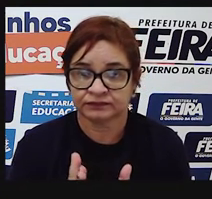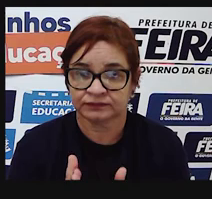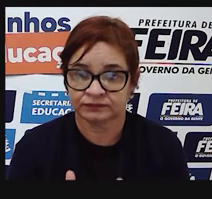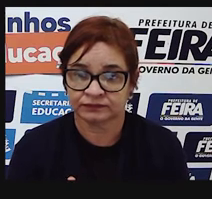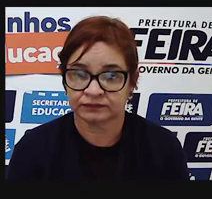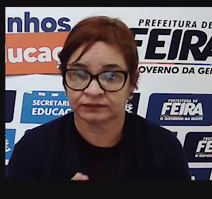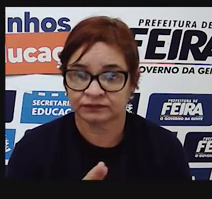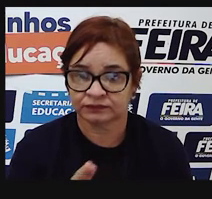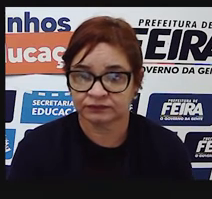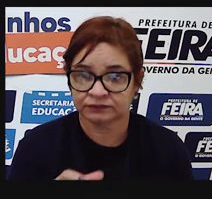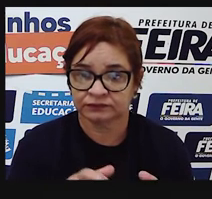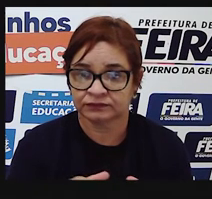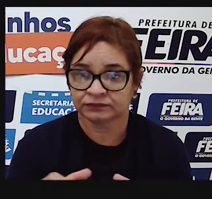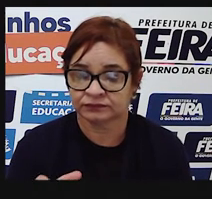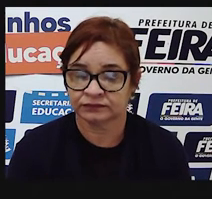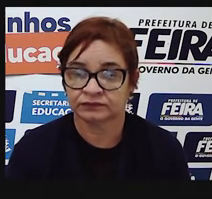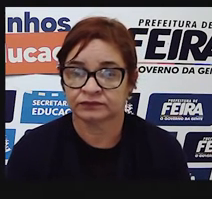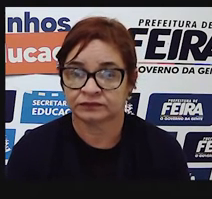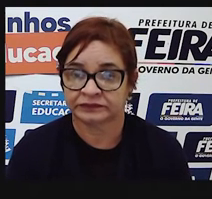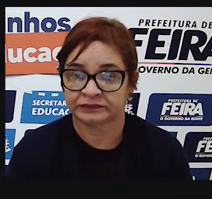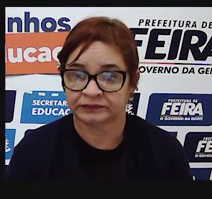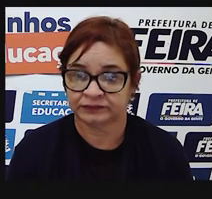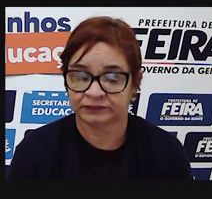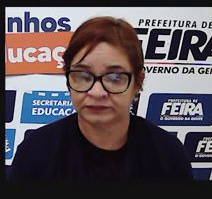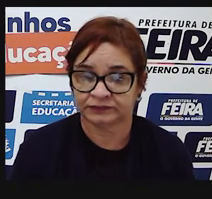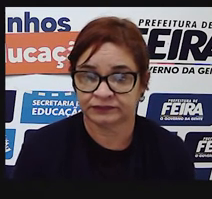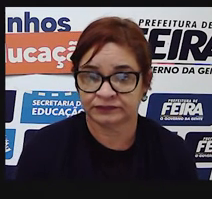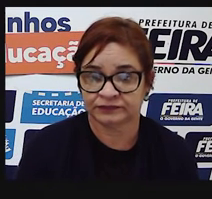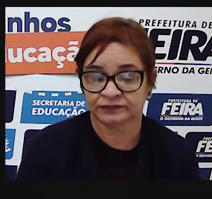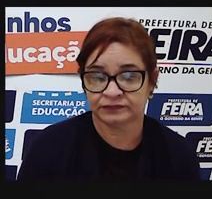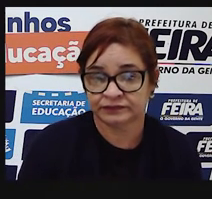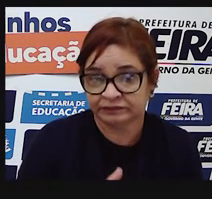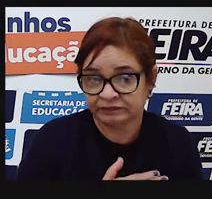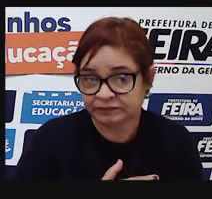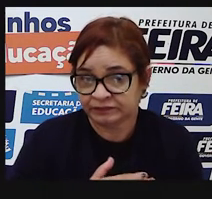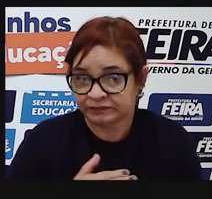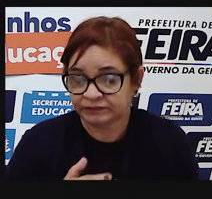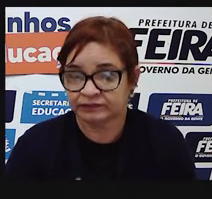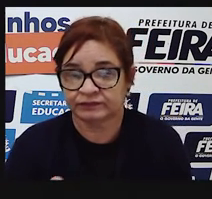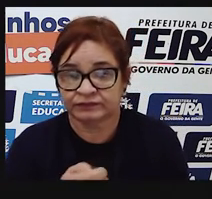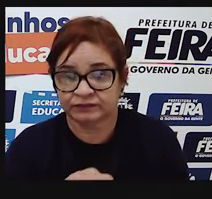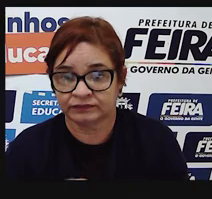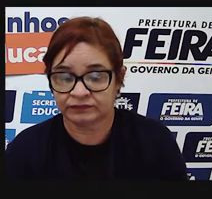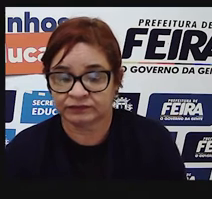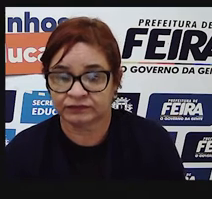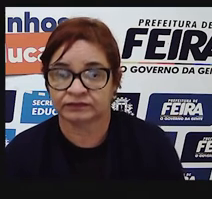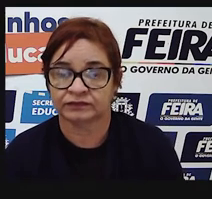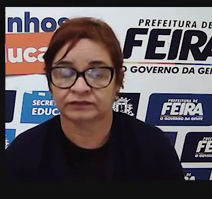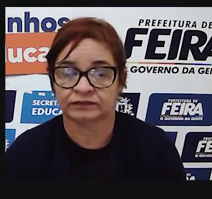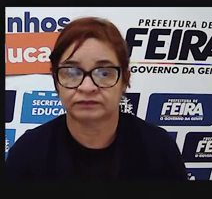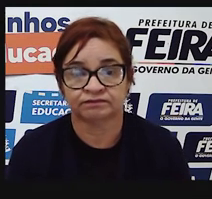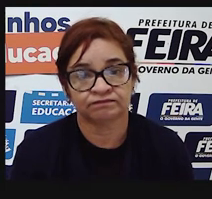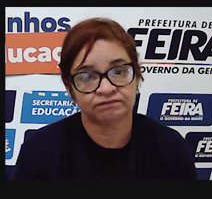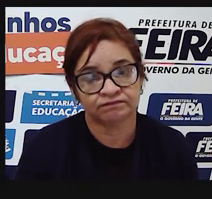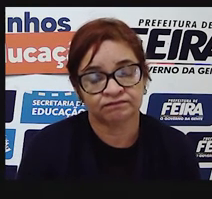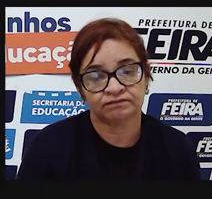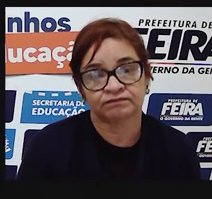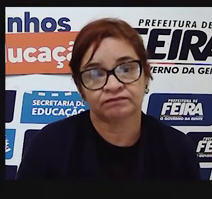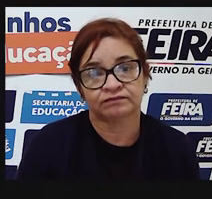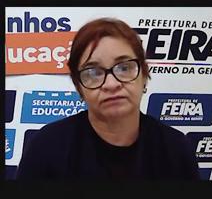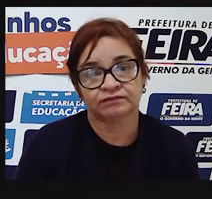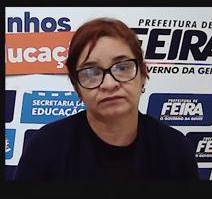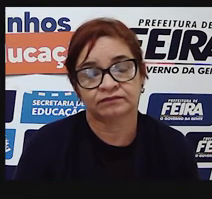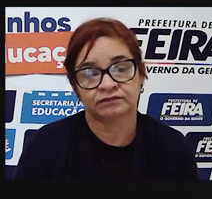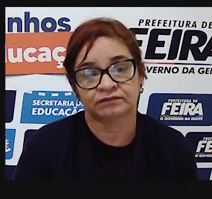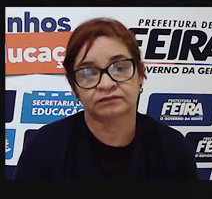nas datas. No início de uma carta, no final de um documento. Geralmente,